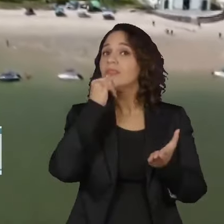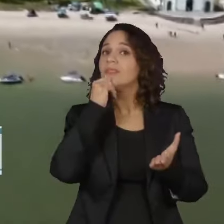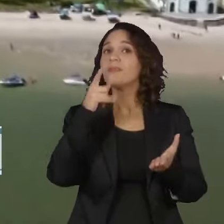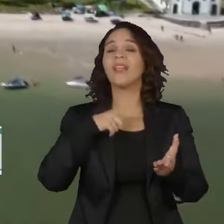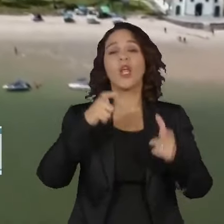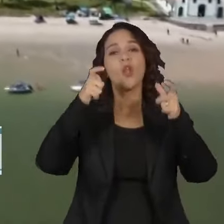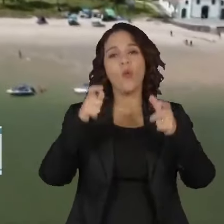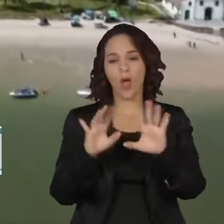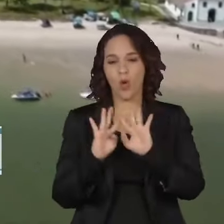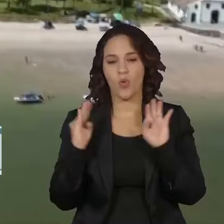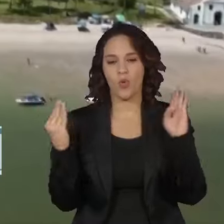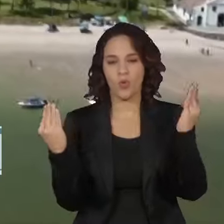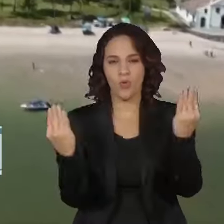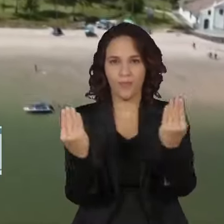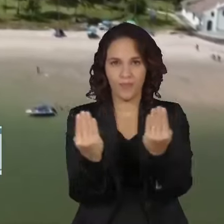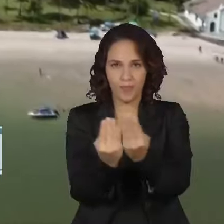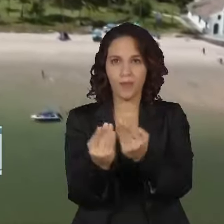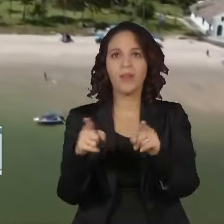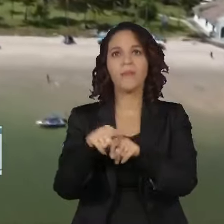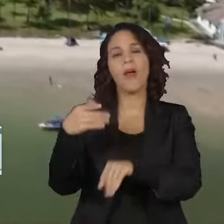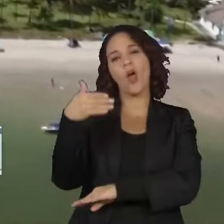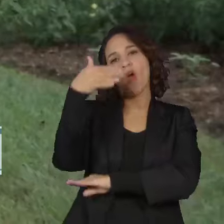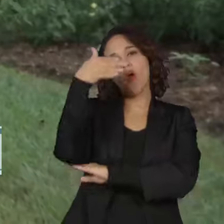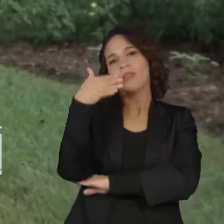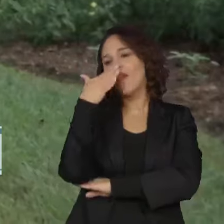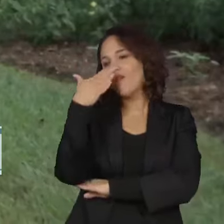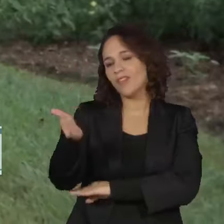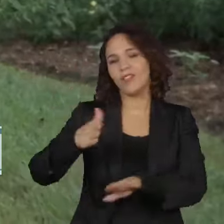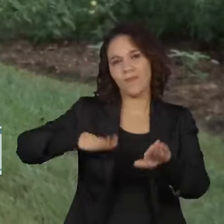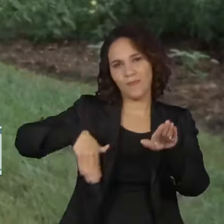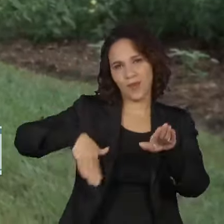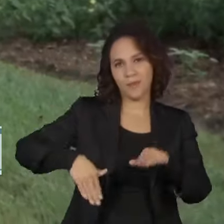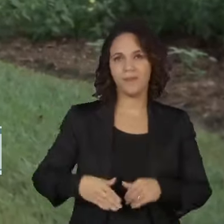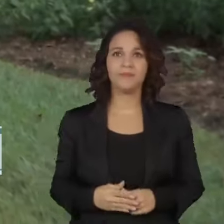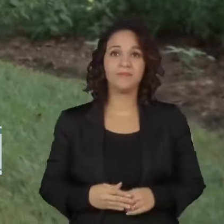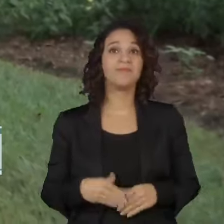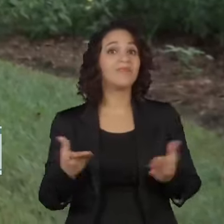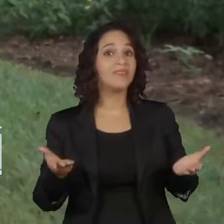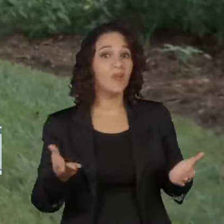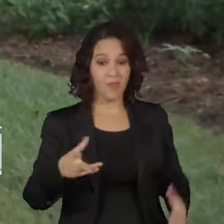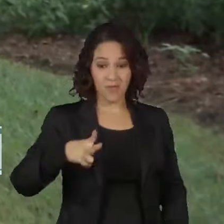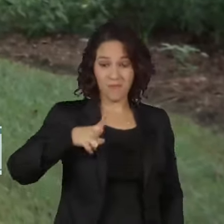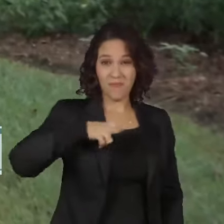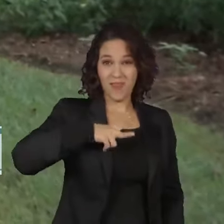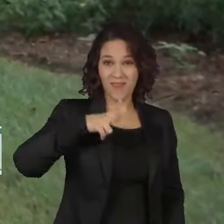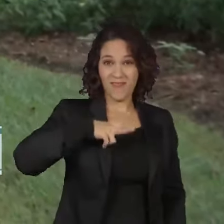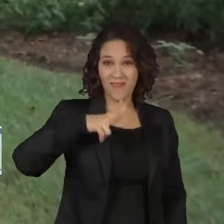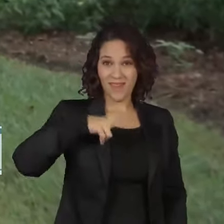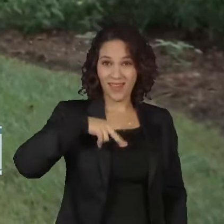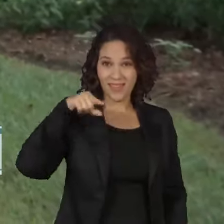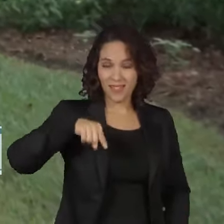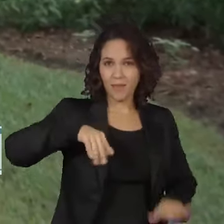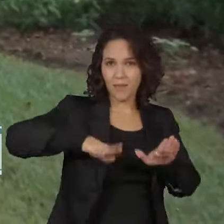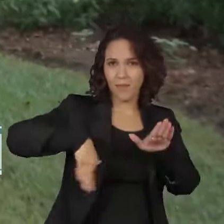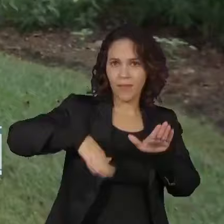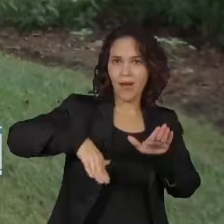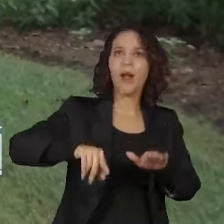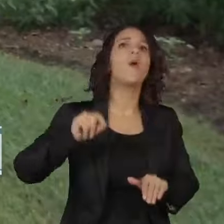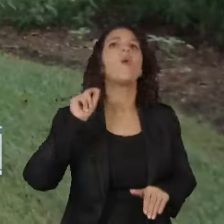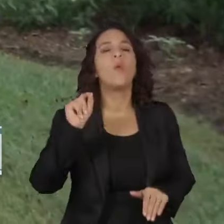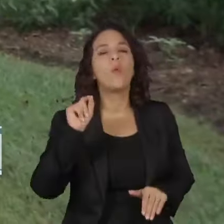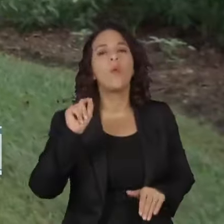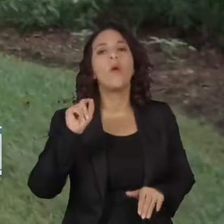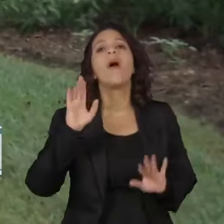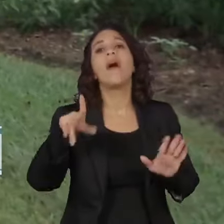condomínios fechados e hotéis à beira-mar. Então, quando a gente fala de privatizar o litoral, de privatizar a praia, na verdade, gente está